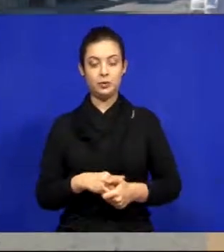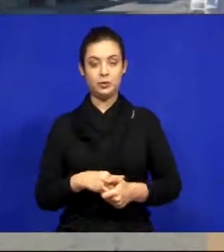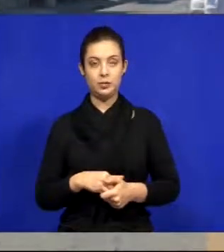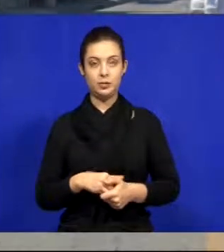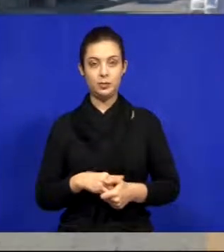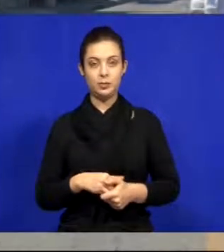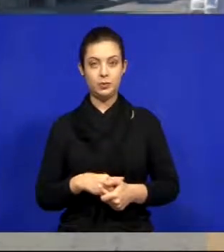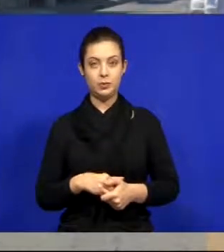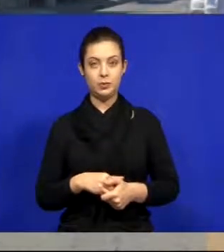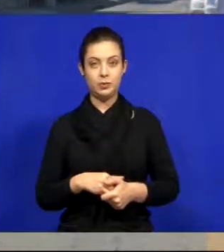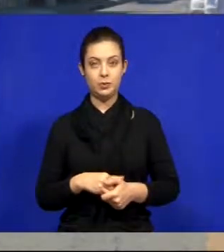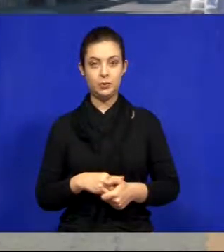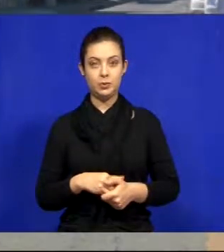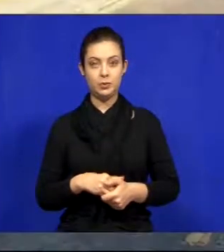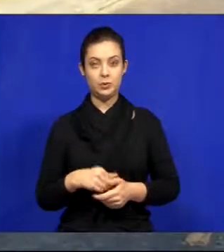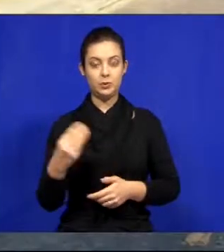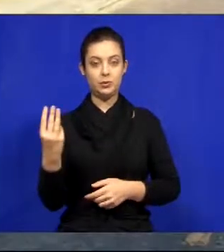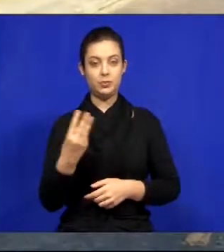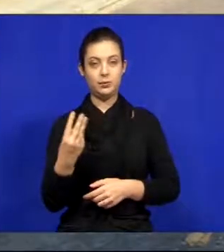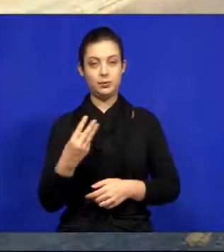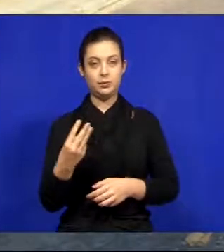A foto 3.